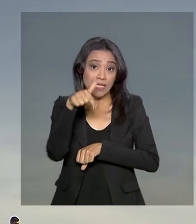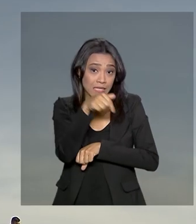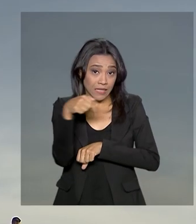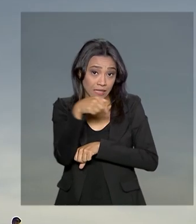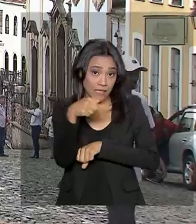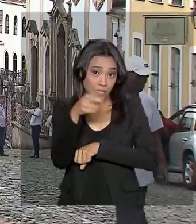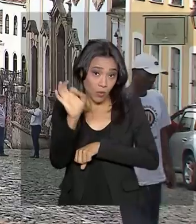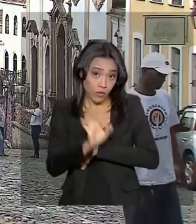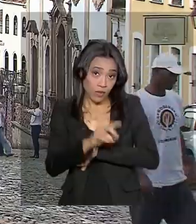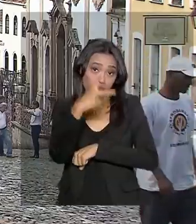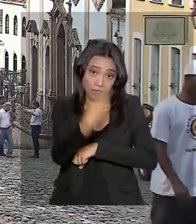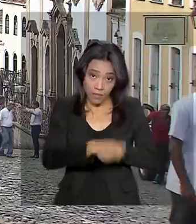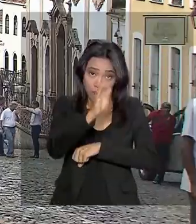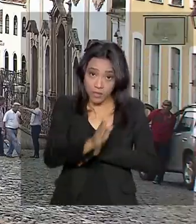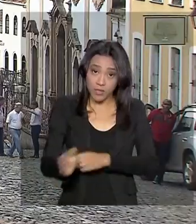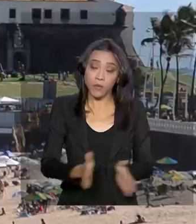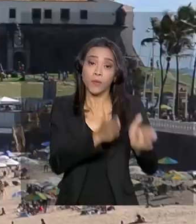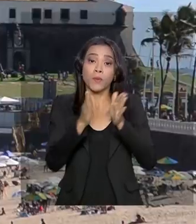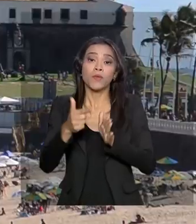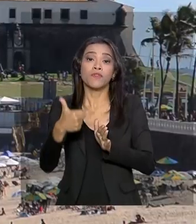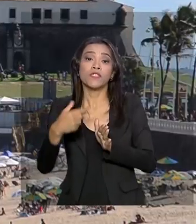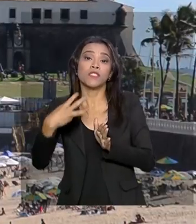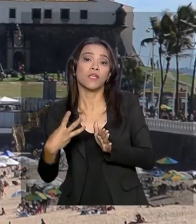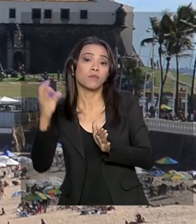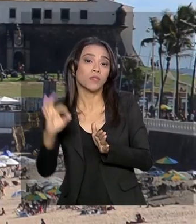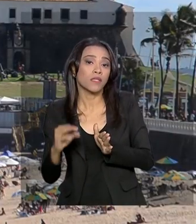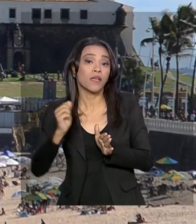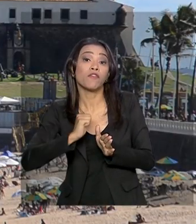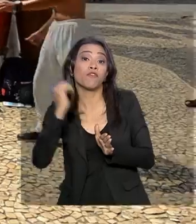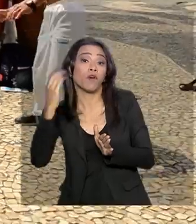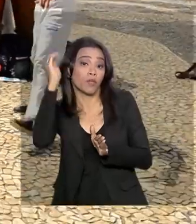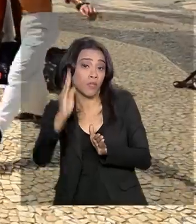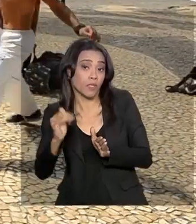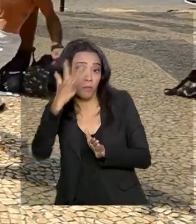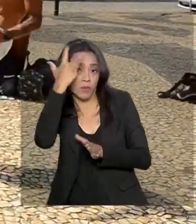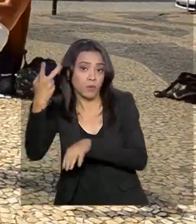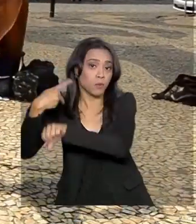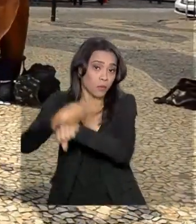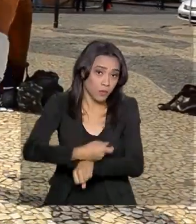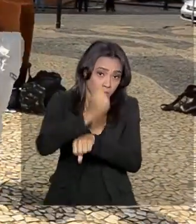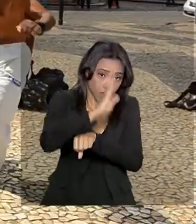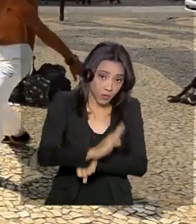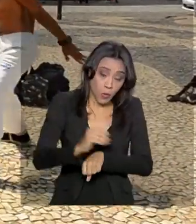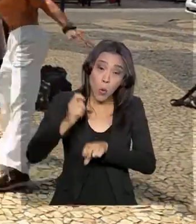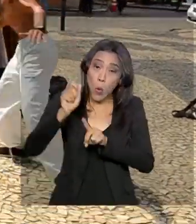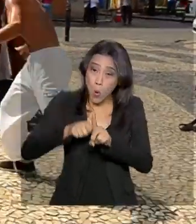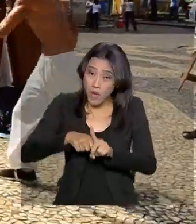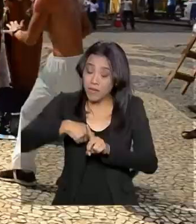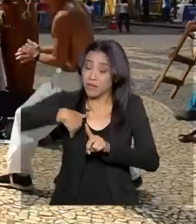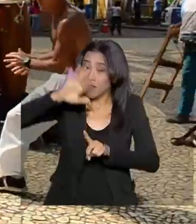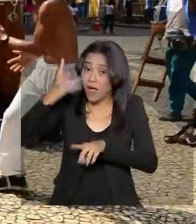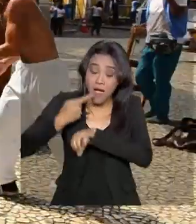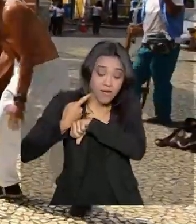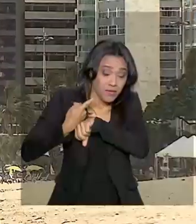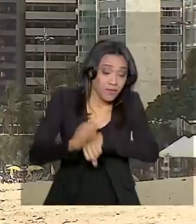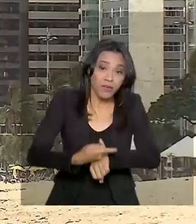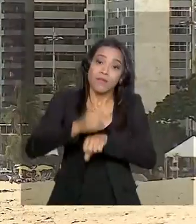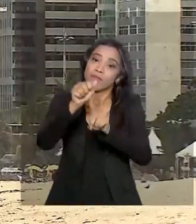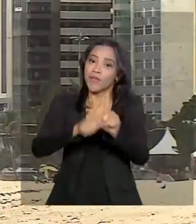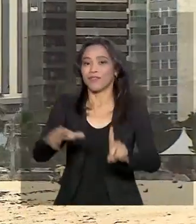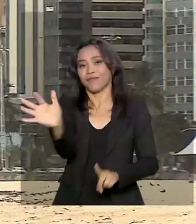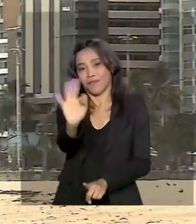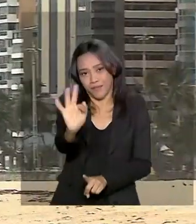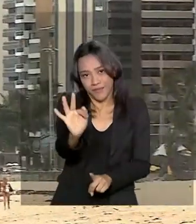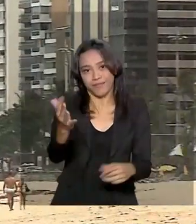são brasileiros e 23% são estrangeiros. O mês mais procurado pelos visitantes de outros países foi fevereiro.